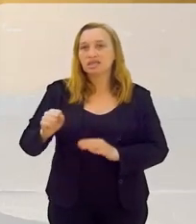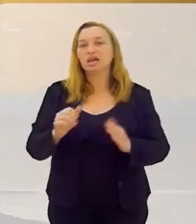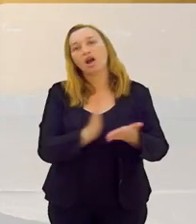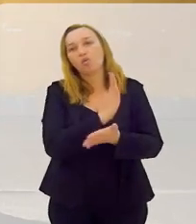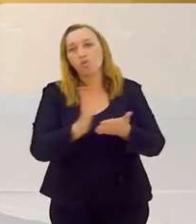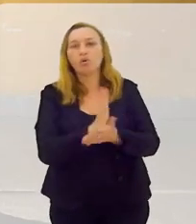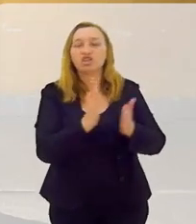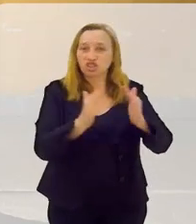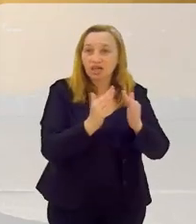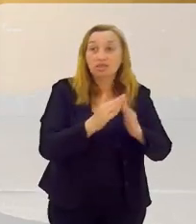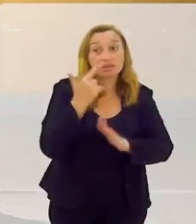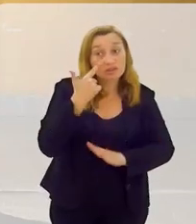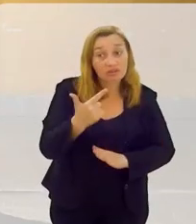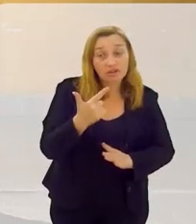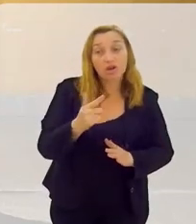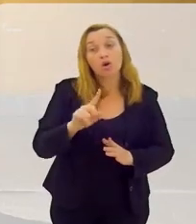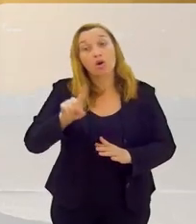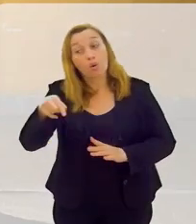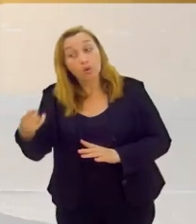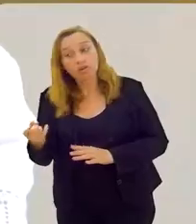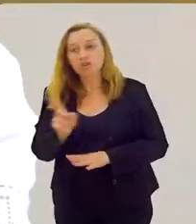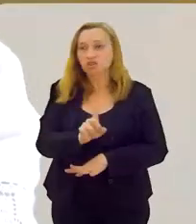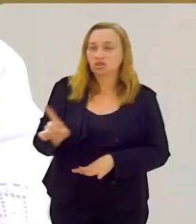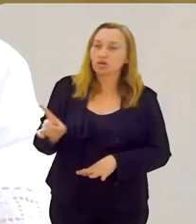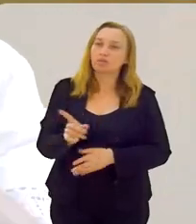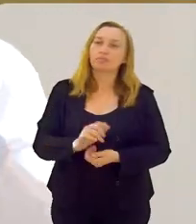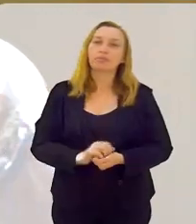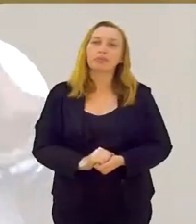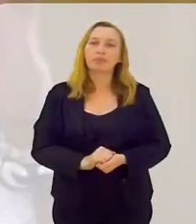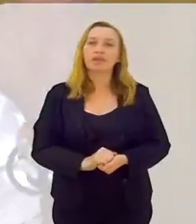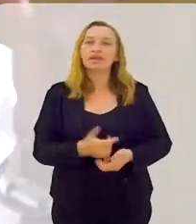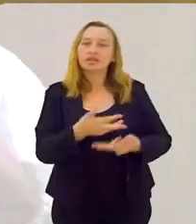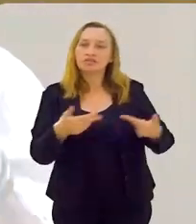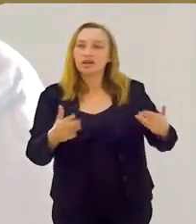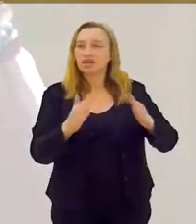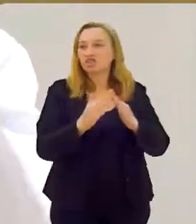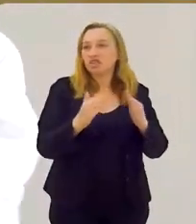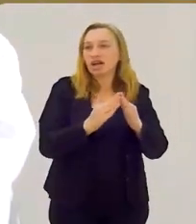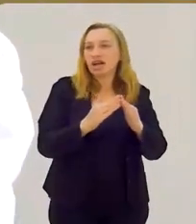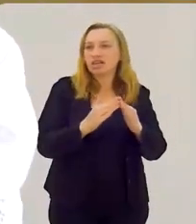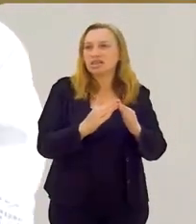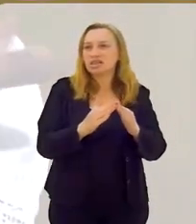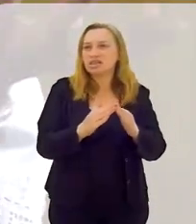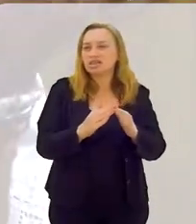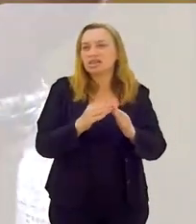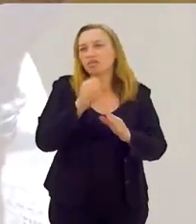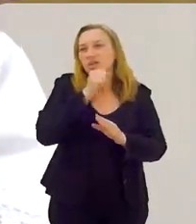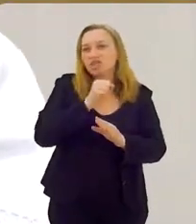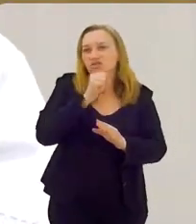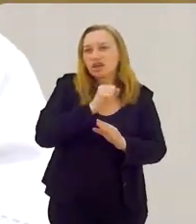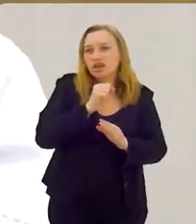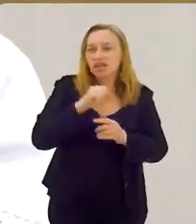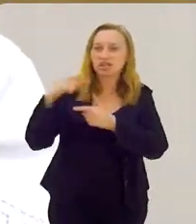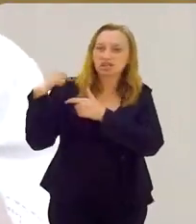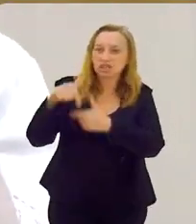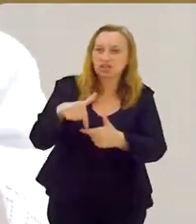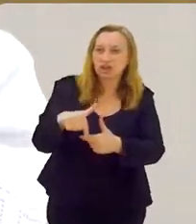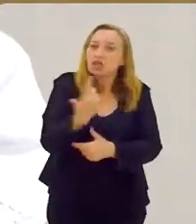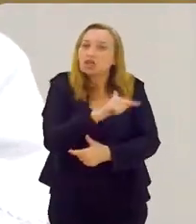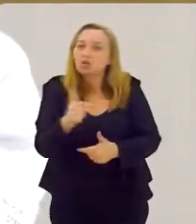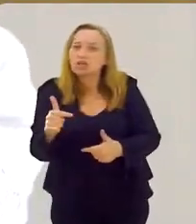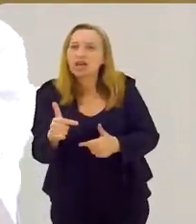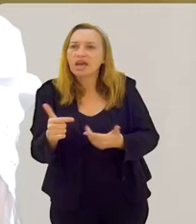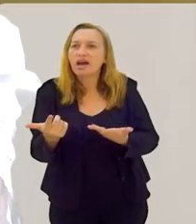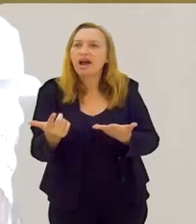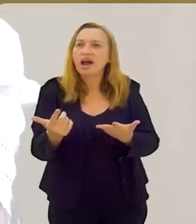casas, hoje em dia, você pode até chegar, você não vai ver a comieira. Porque tem muitas casas que eles não... Como as antigas, as tradicionais, elas não